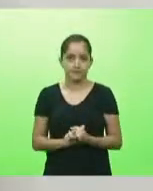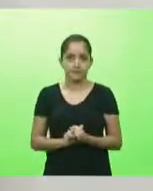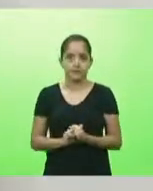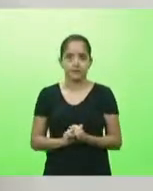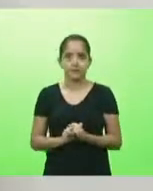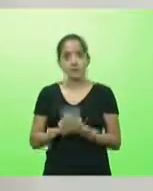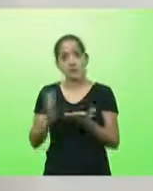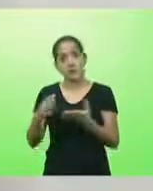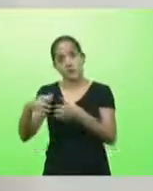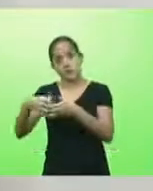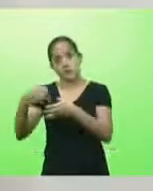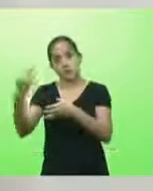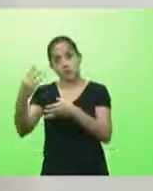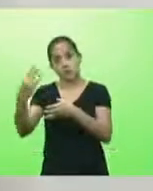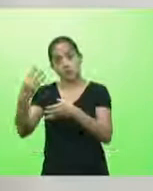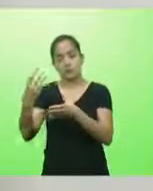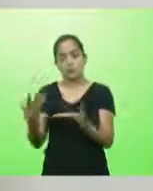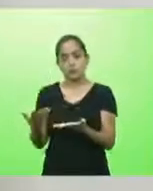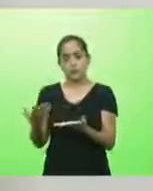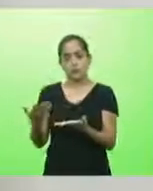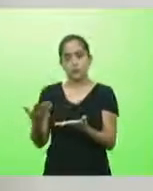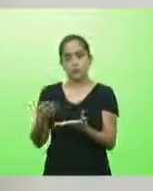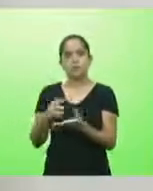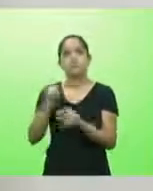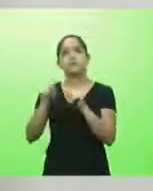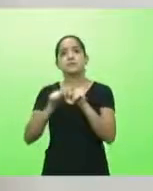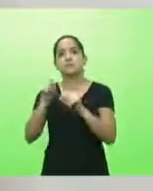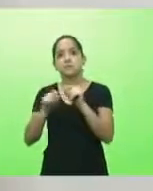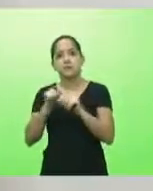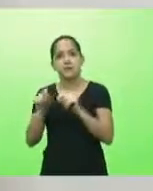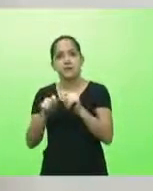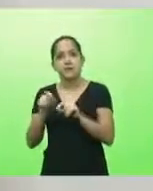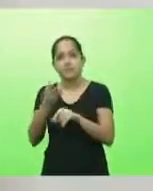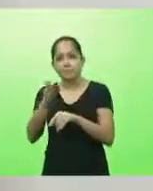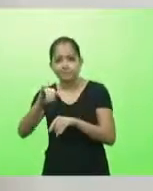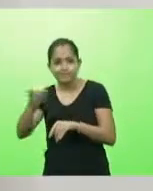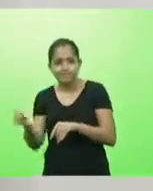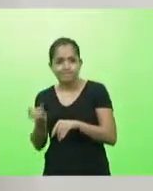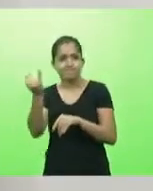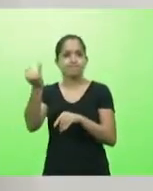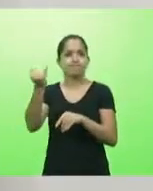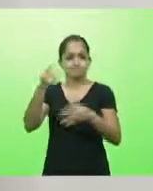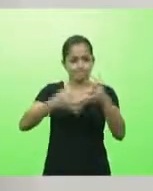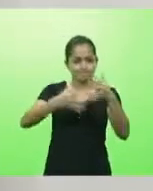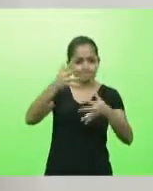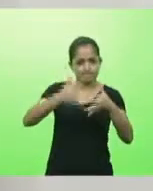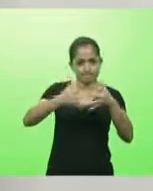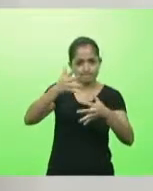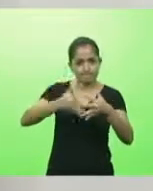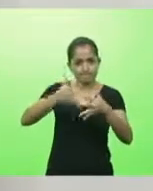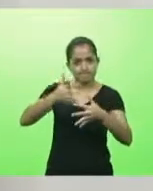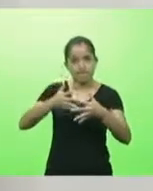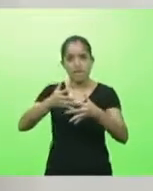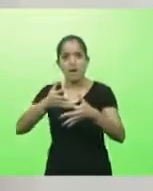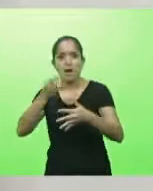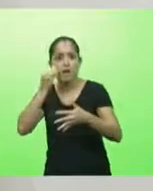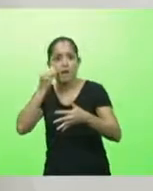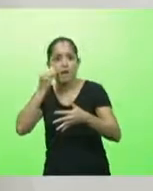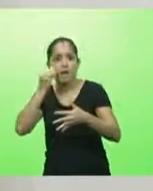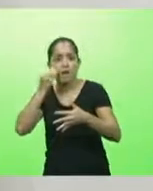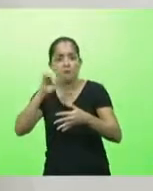Tem o terceiro grupo, que são os rapineiros. Eles se aproveitam da confusão gerada para tirar algum tipo de